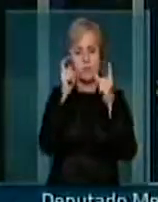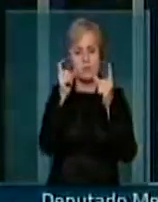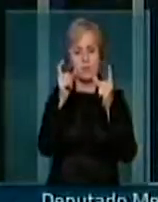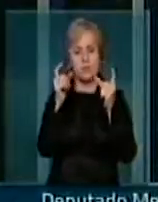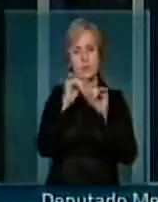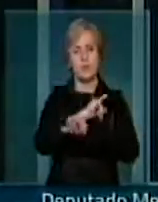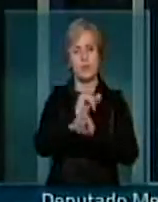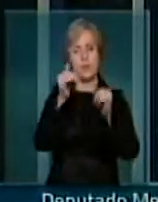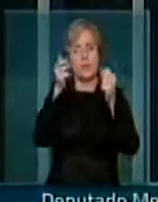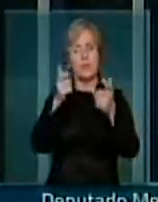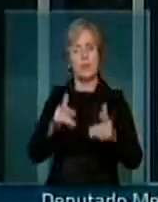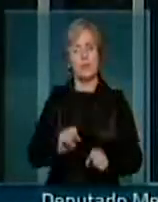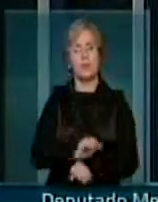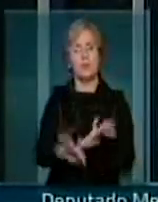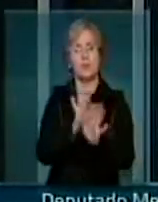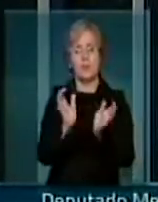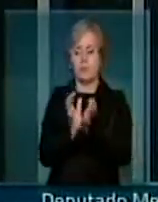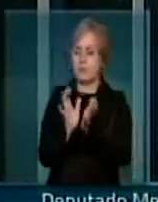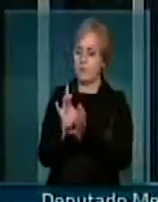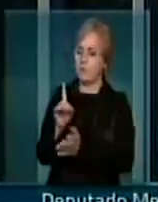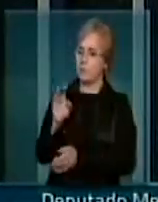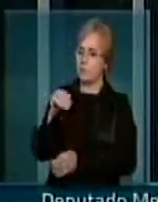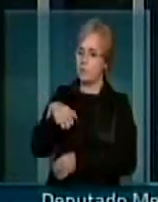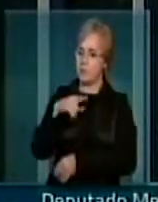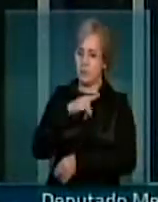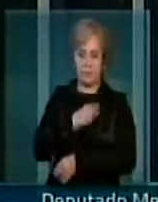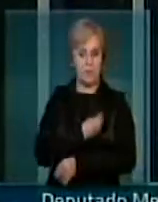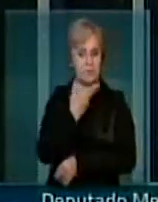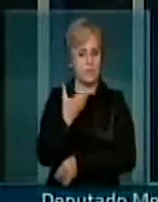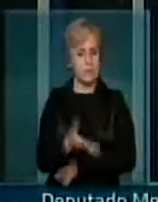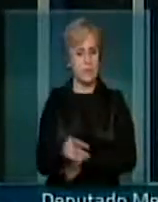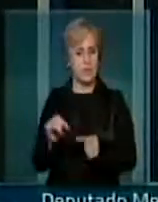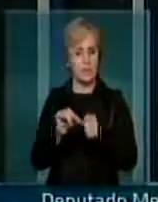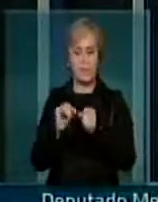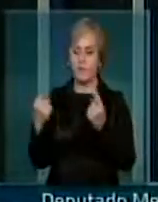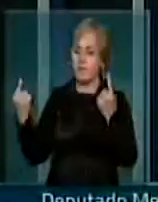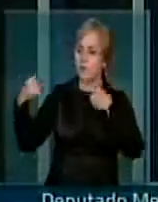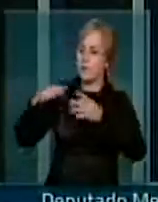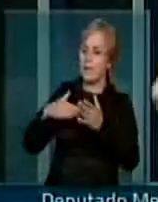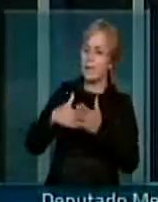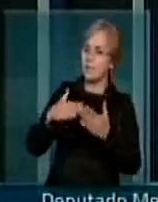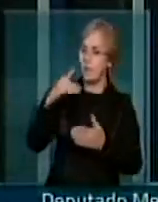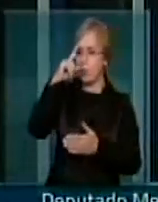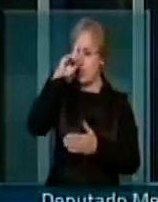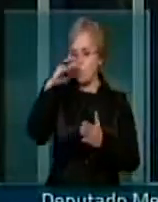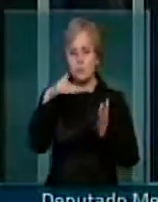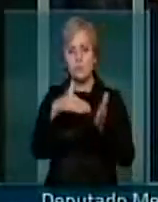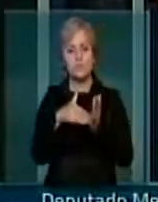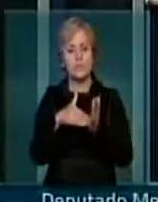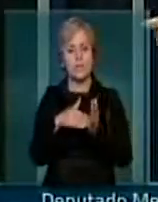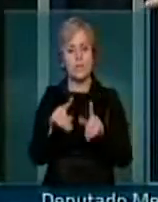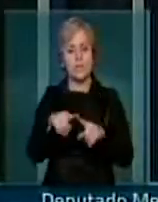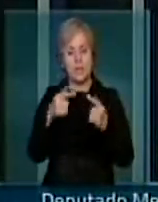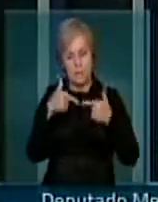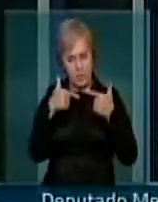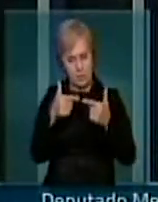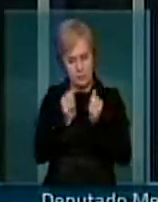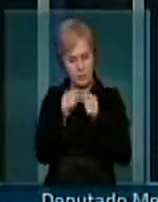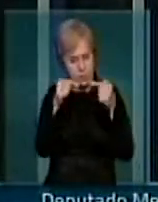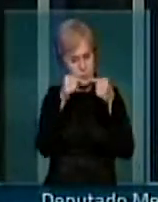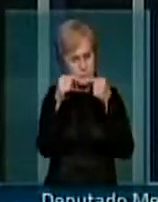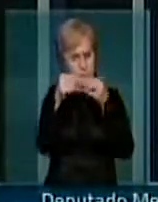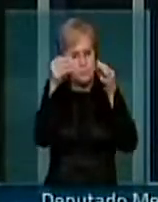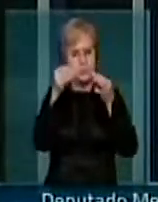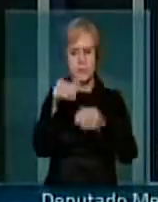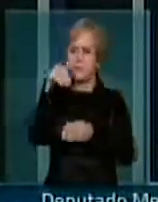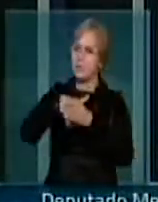deixando claro que os democratas estão aqui para fazer a oposição até o último dia da legislatura, mas com coerência e votando